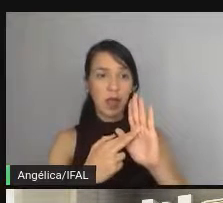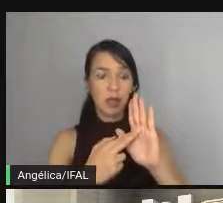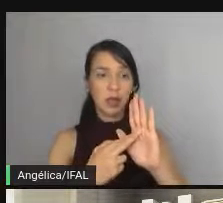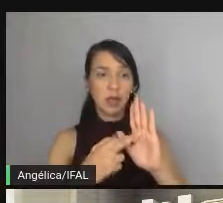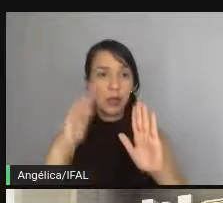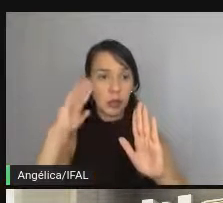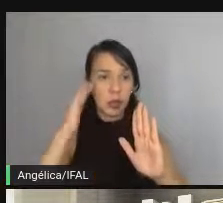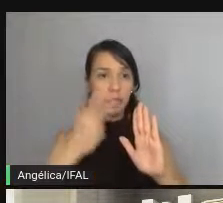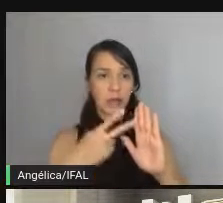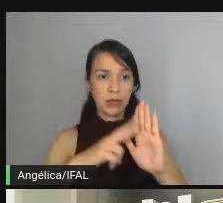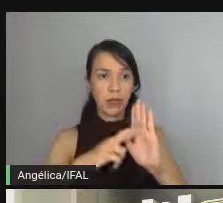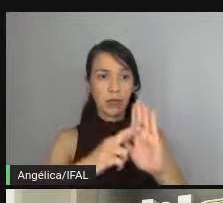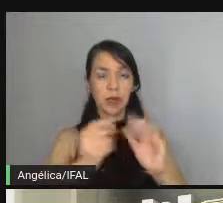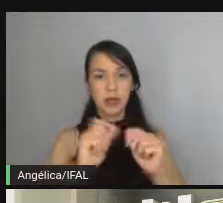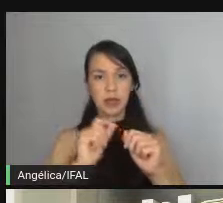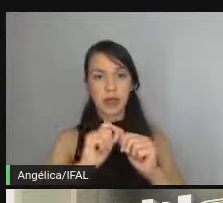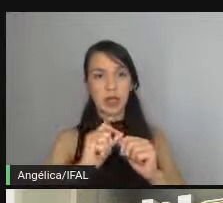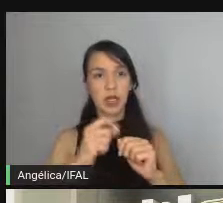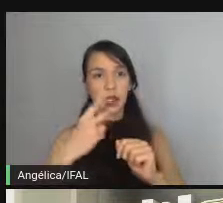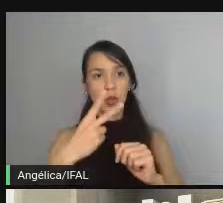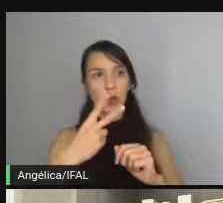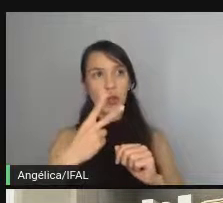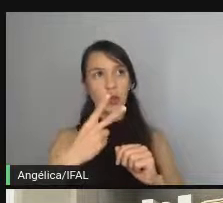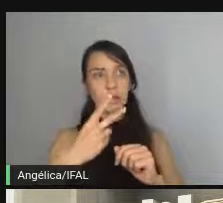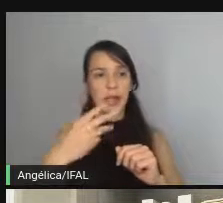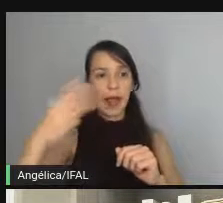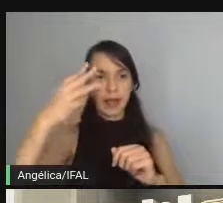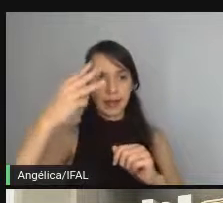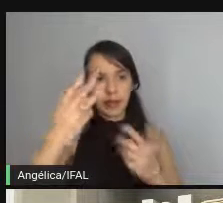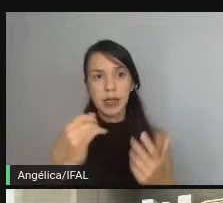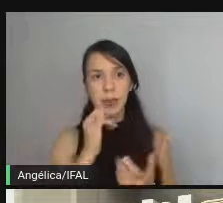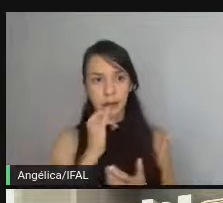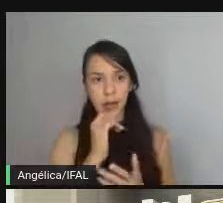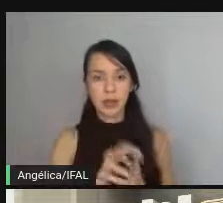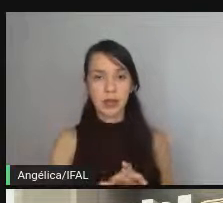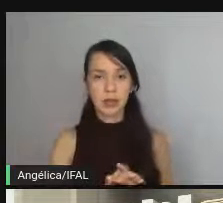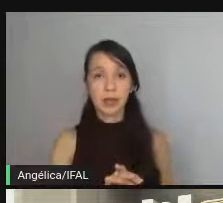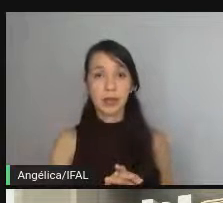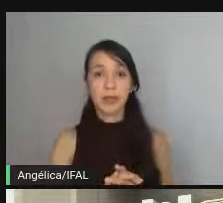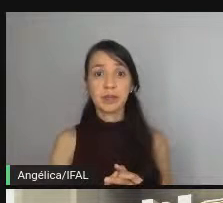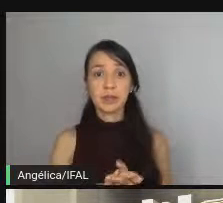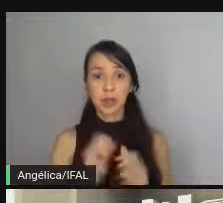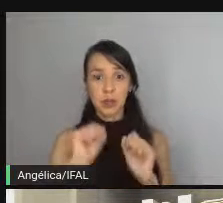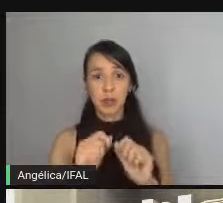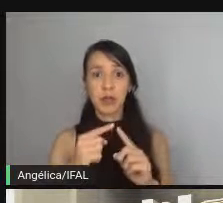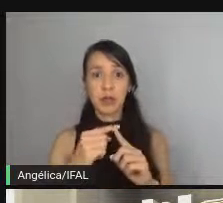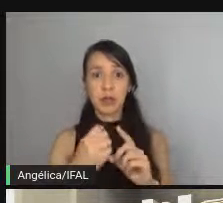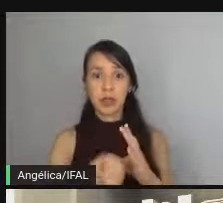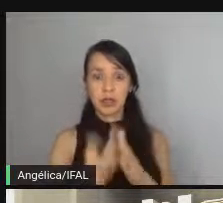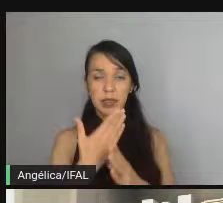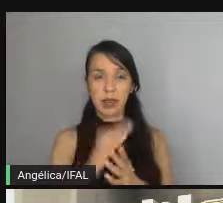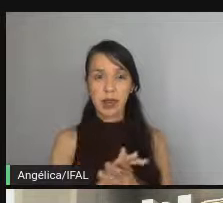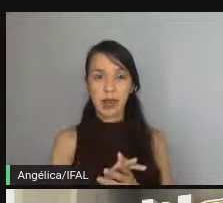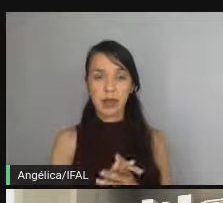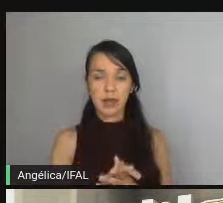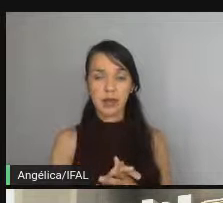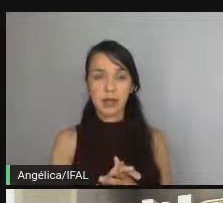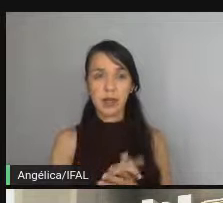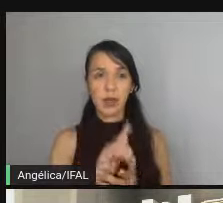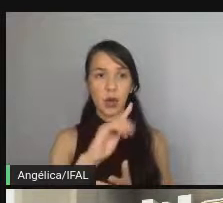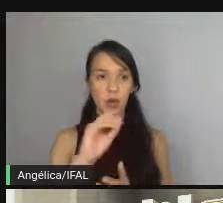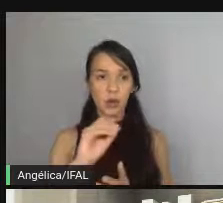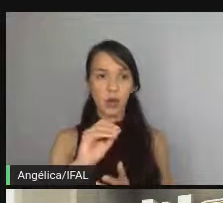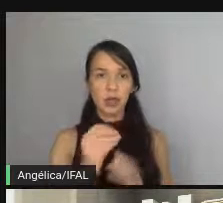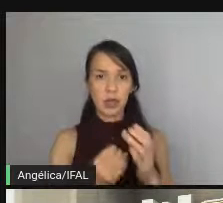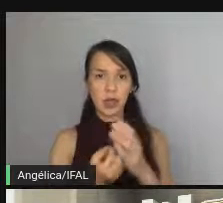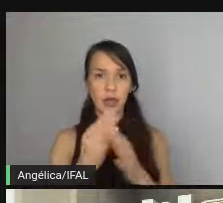beleza a gente pode querer fazer o caso 2 elevado a 3 vai perfeito então a gente pode criar em Go permite que a gente crie isso uma coisa um